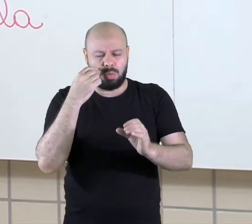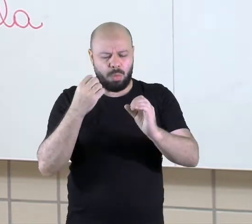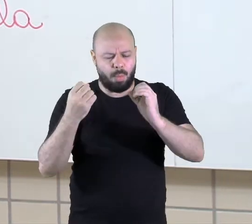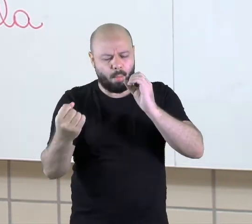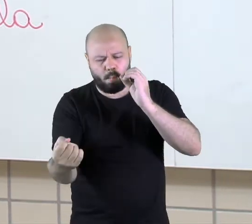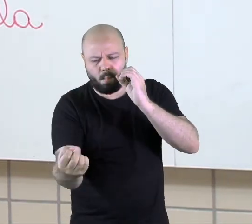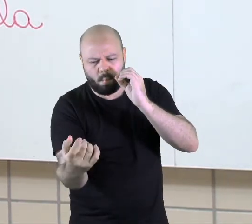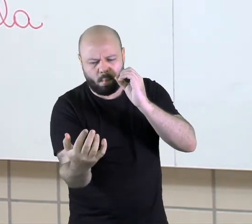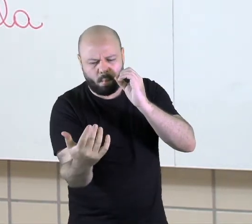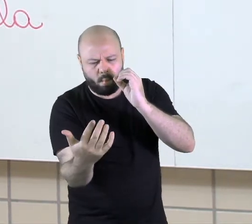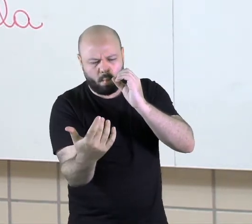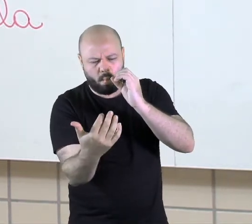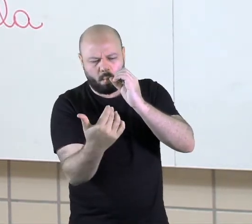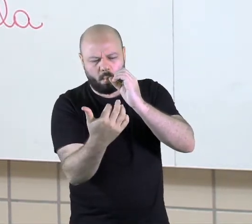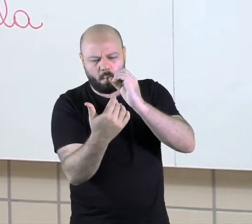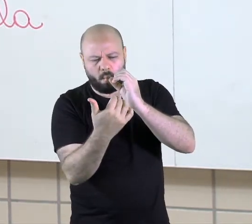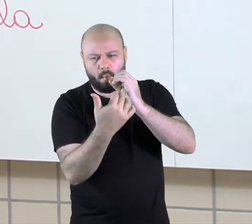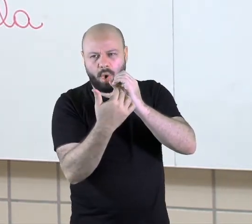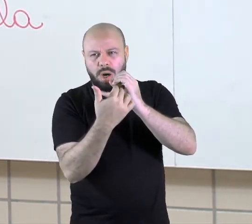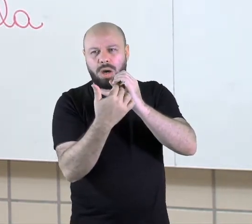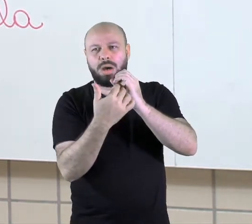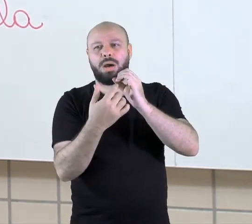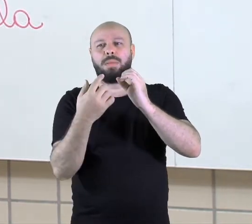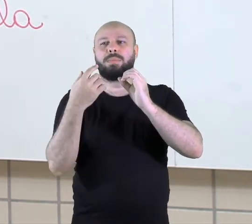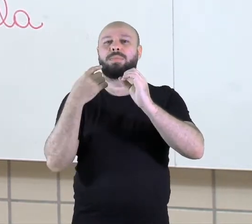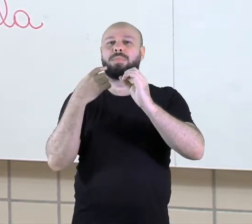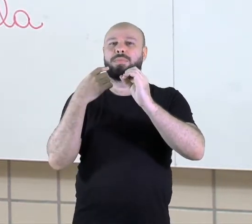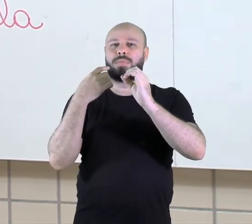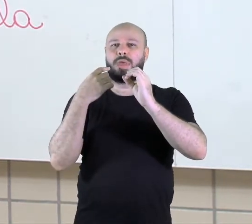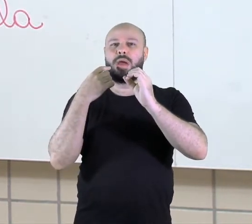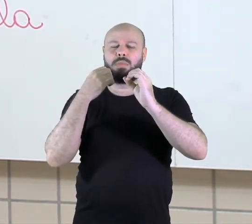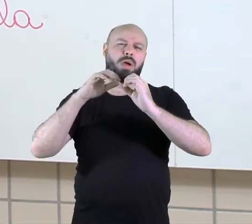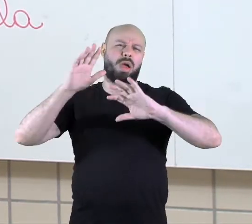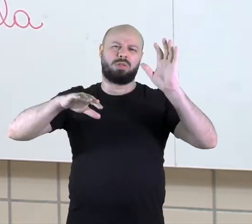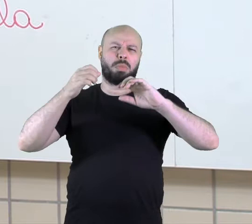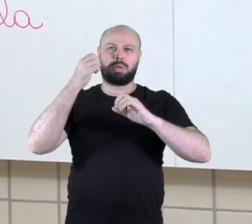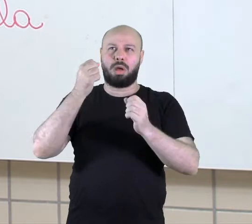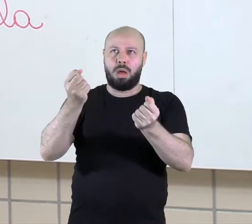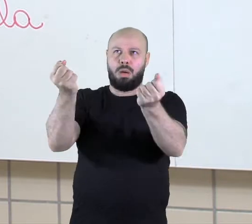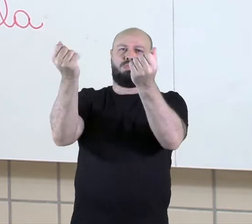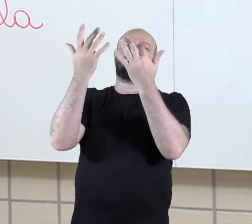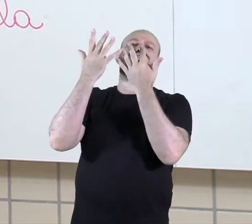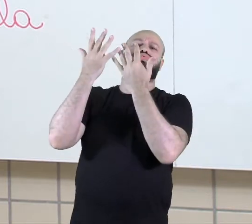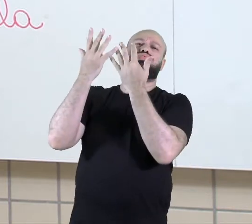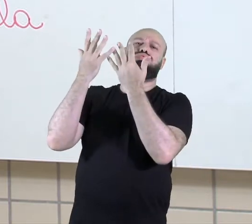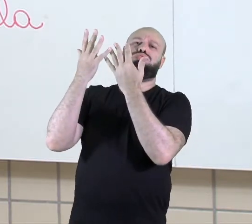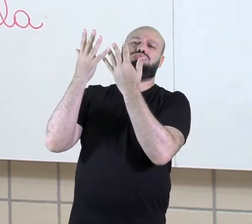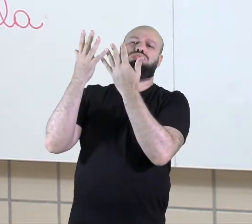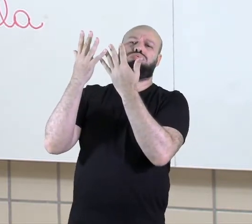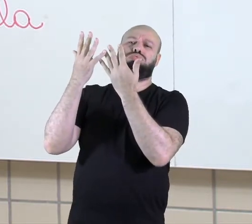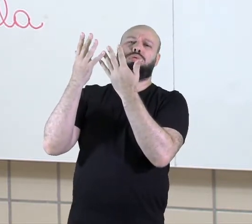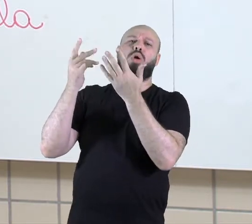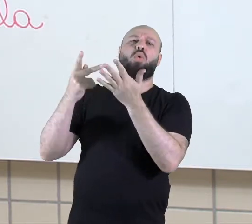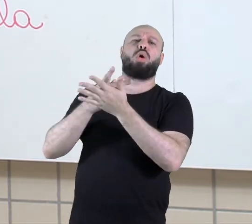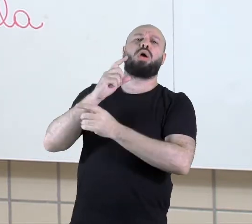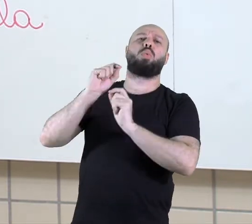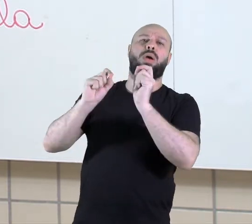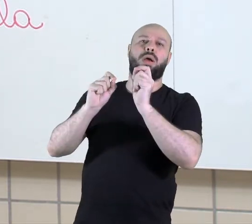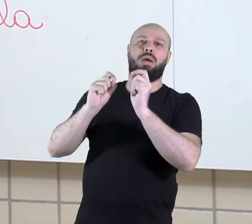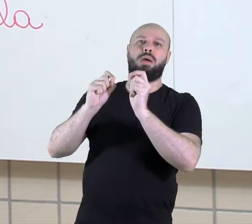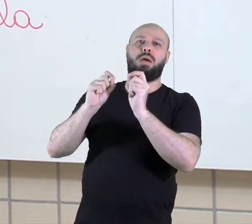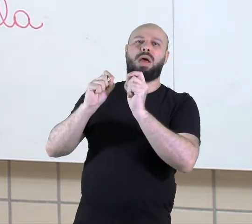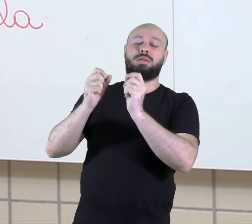do meu rosto, nos meus olhos, o que vai acontecer? Eu vou